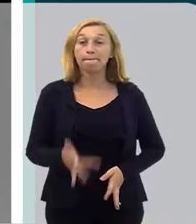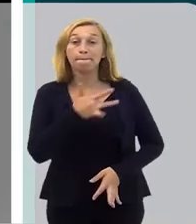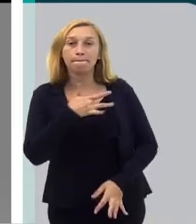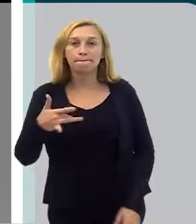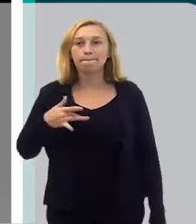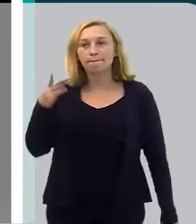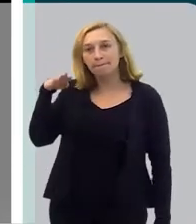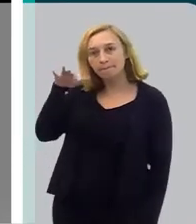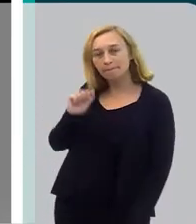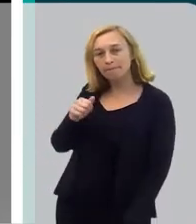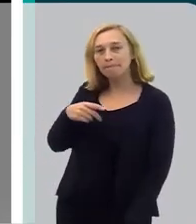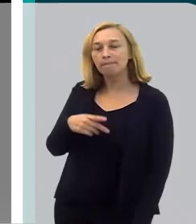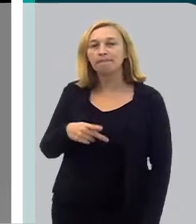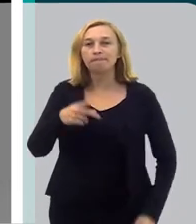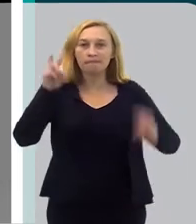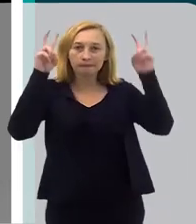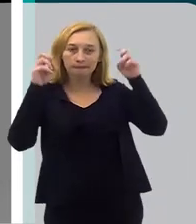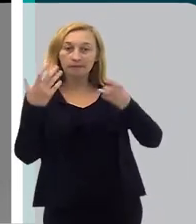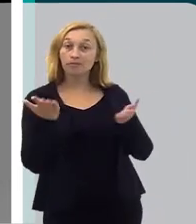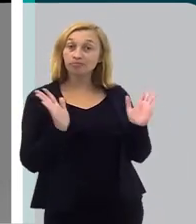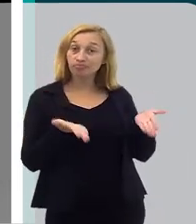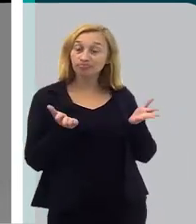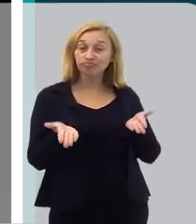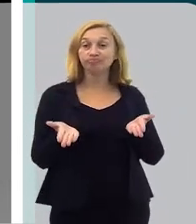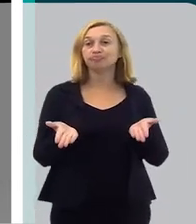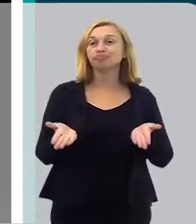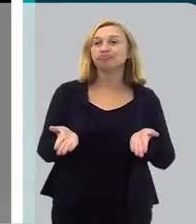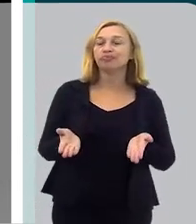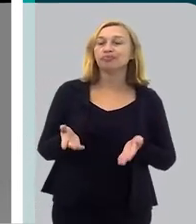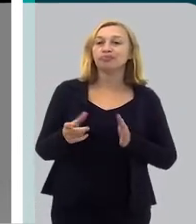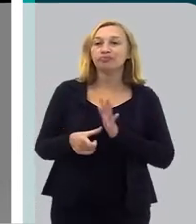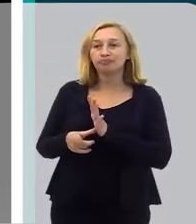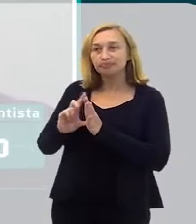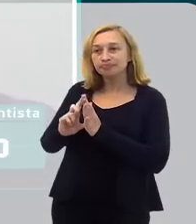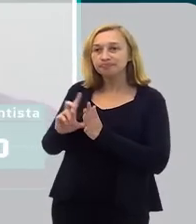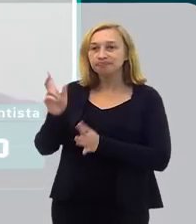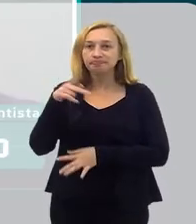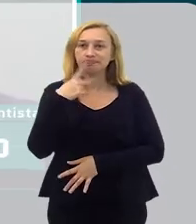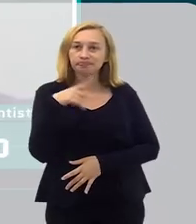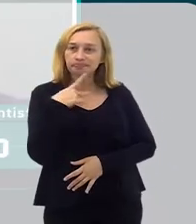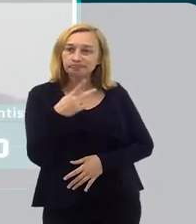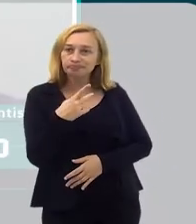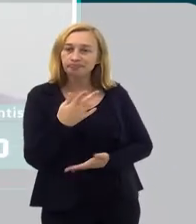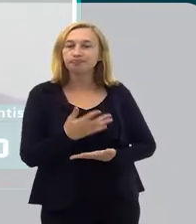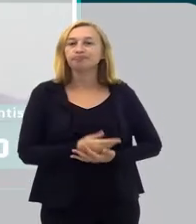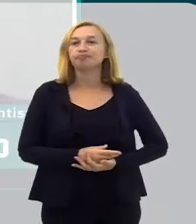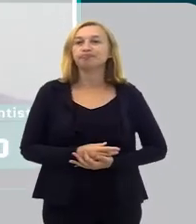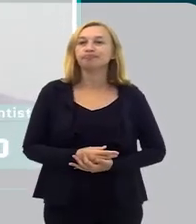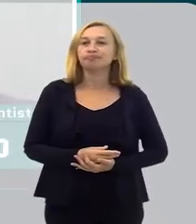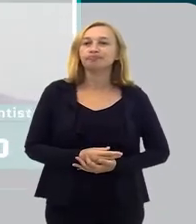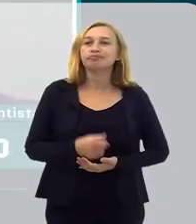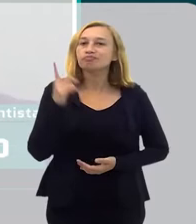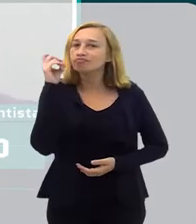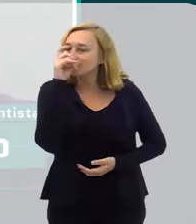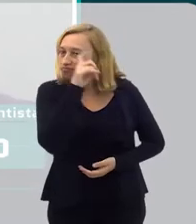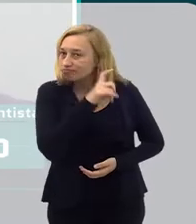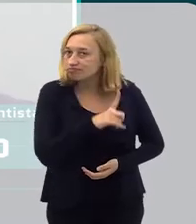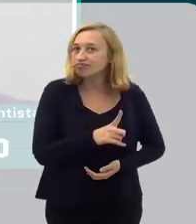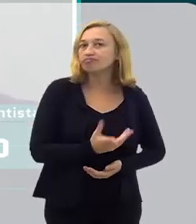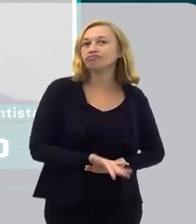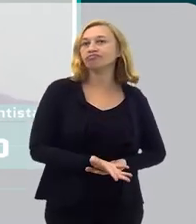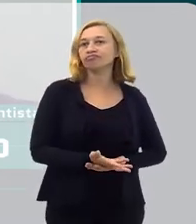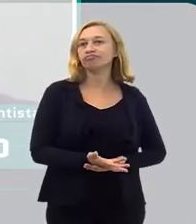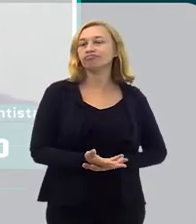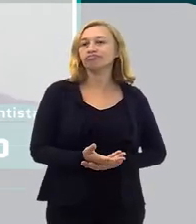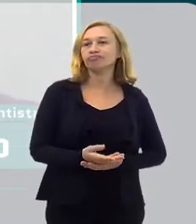Saúde bucal, tema do nosso bate-papo de hoje, e no bloco anterior a gente estava falando aí da dificuldade